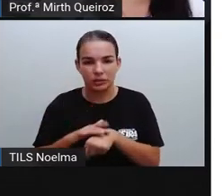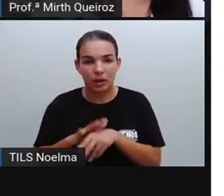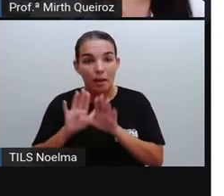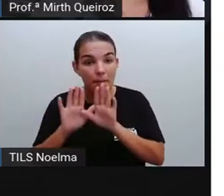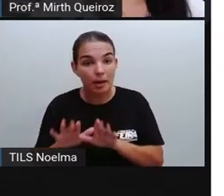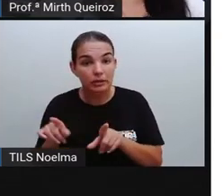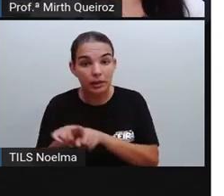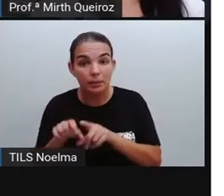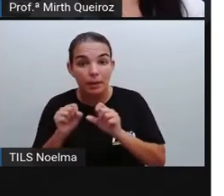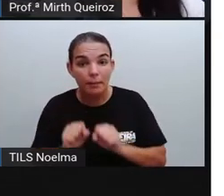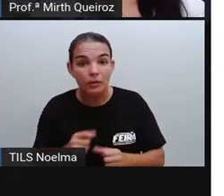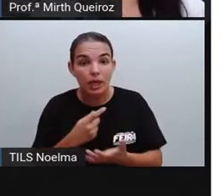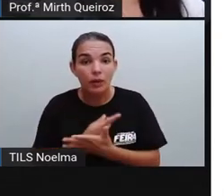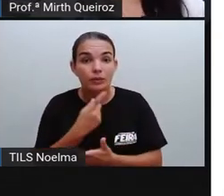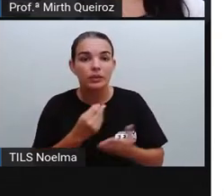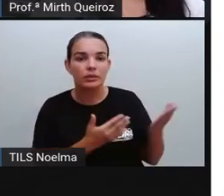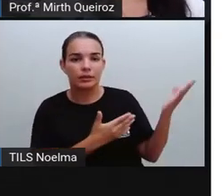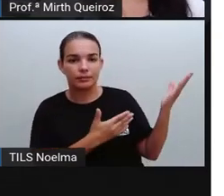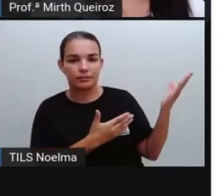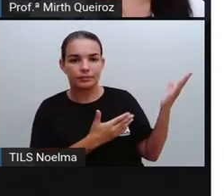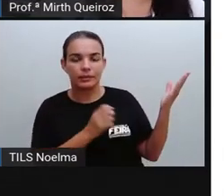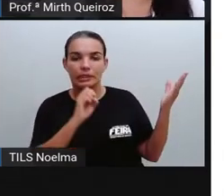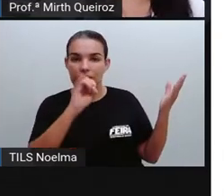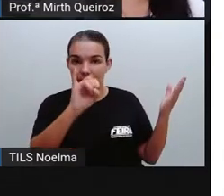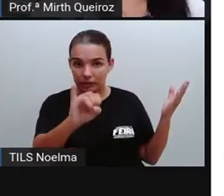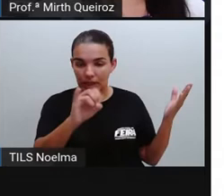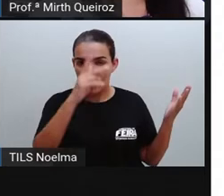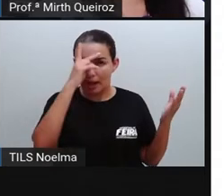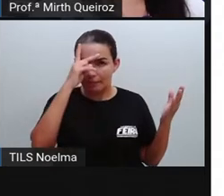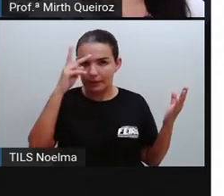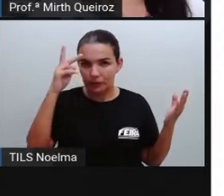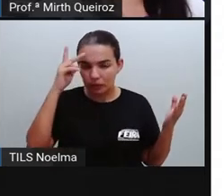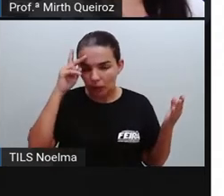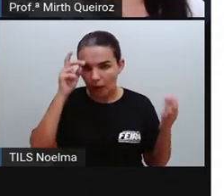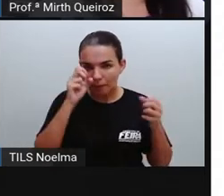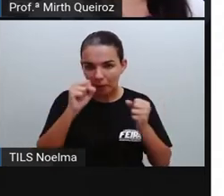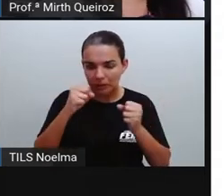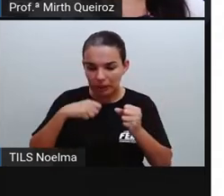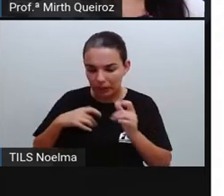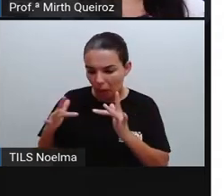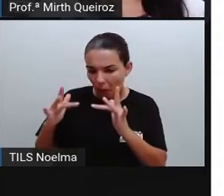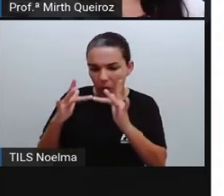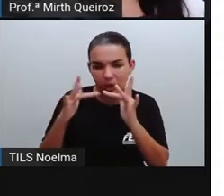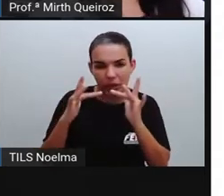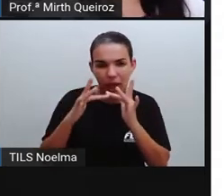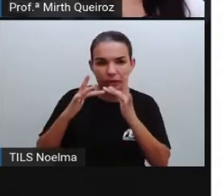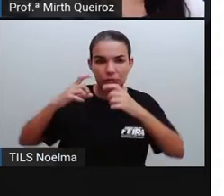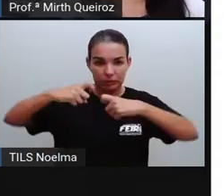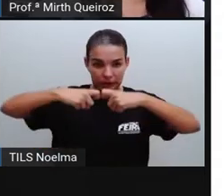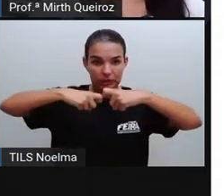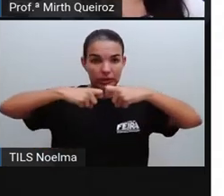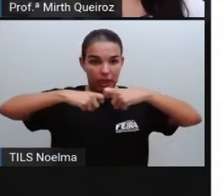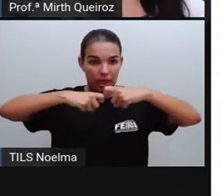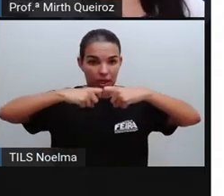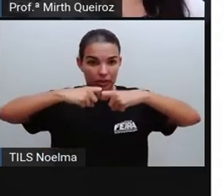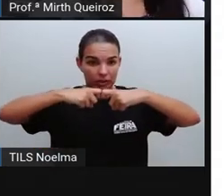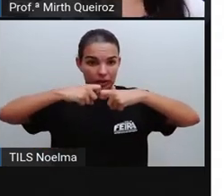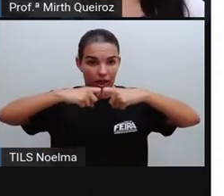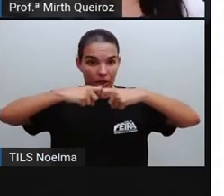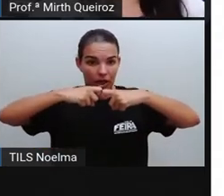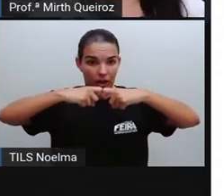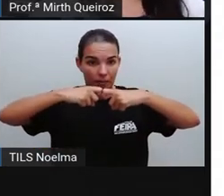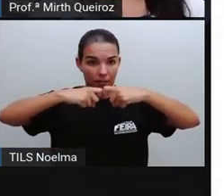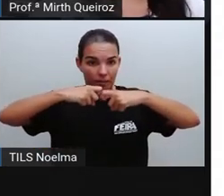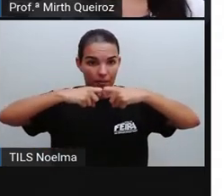ocorrer nas seguintes situações, de pessoa pra pessoa por meio do contato sexual, vaginal, oral,